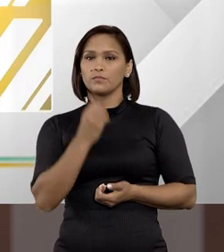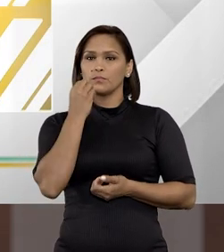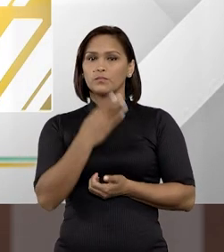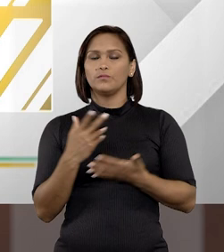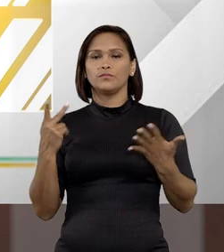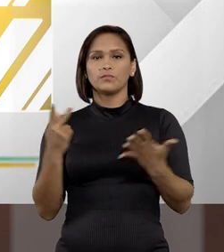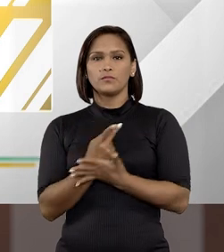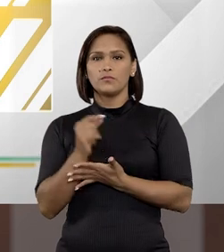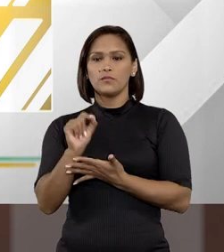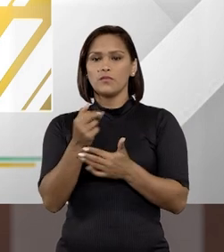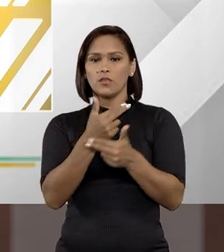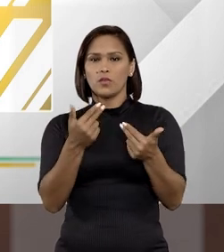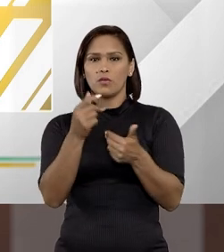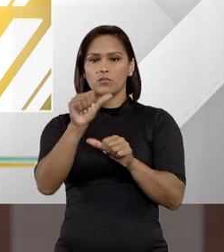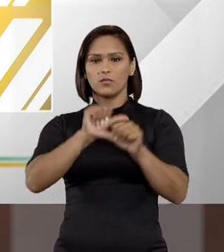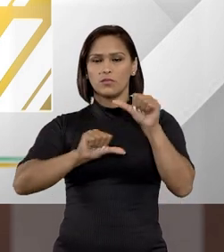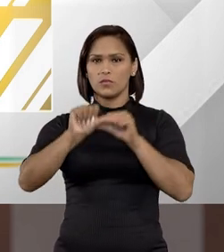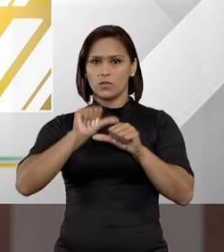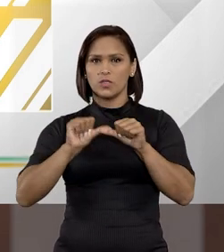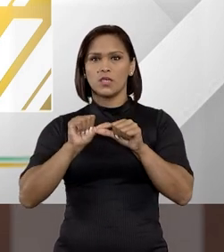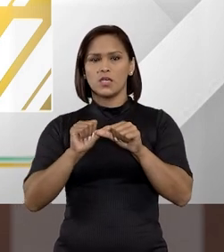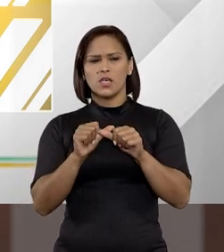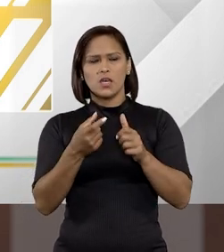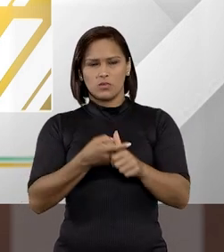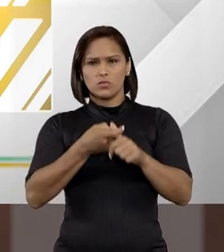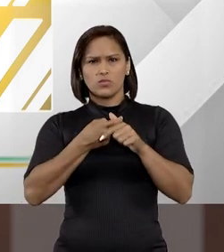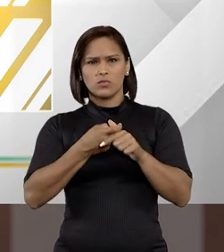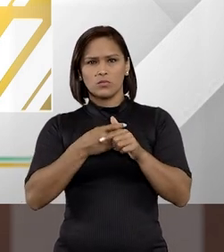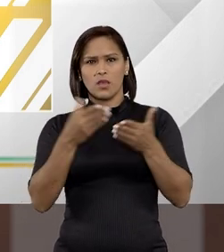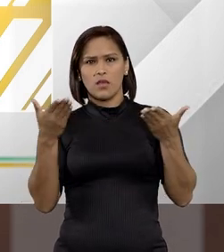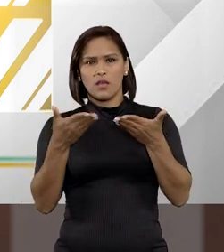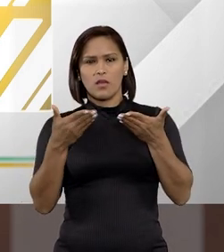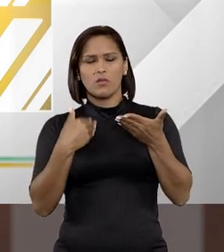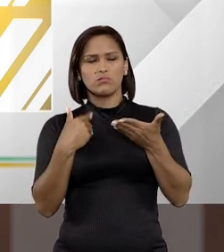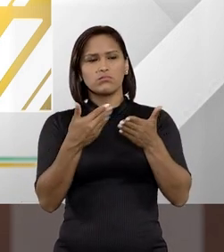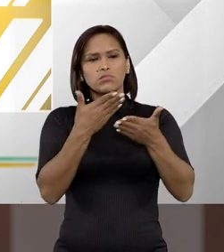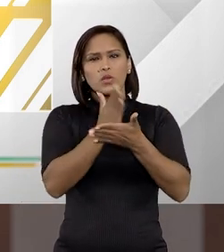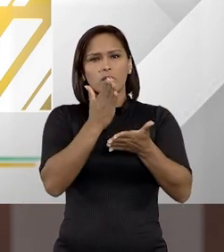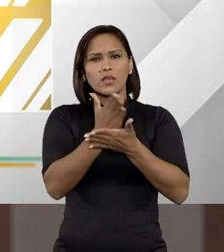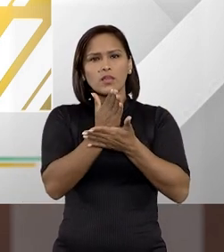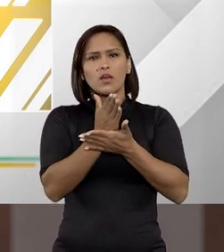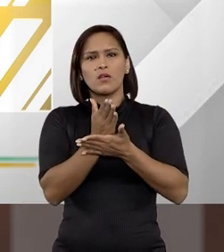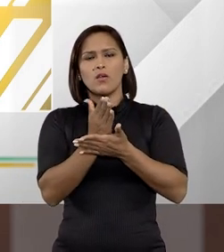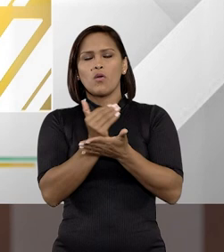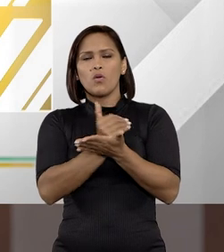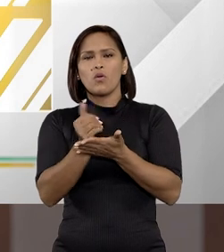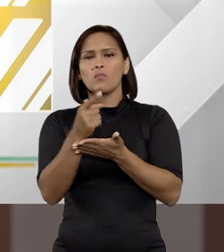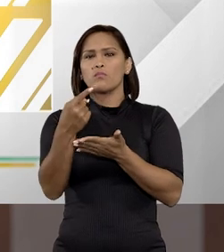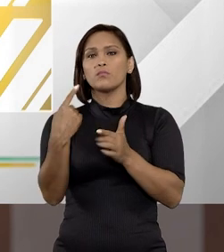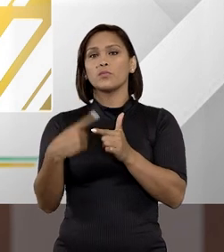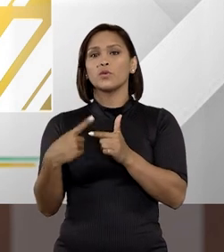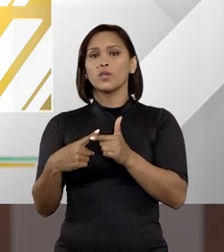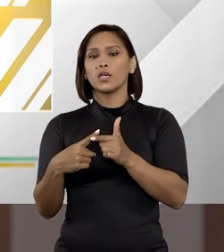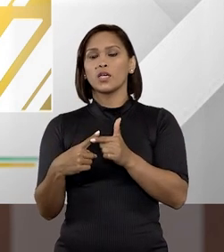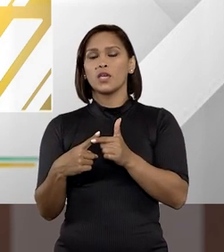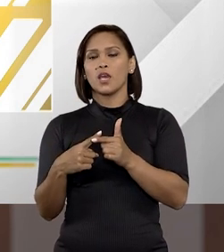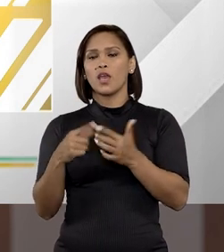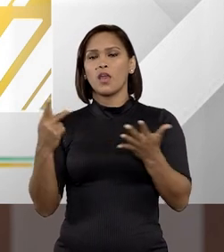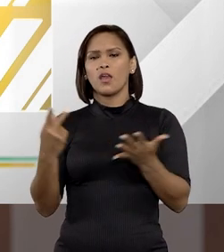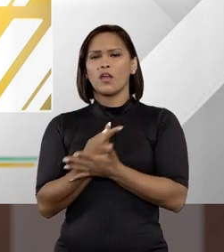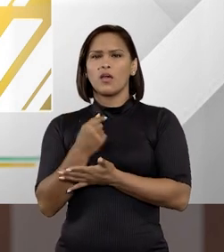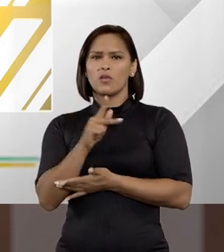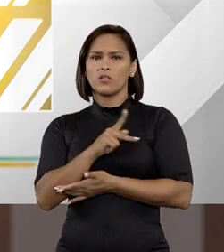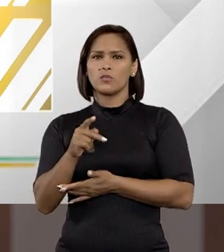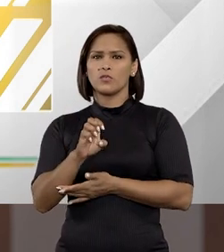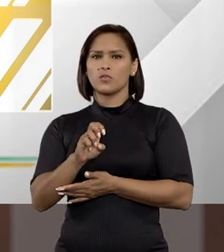Bom, mas o fato é que algumas das mudanças estão suspensas, até o momento não entraram em vigor. Por que isso